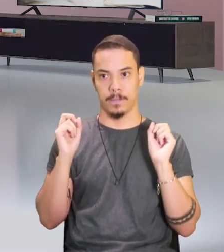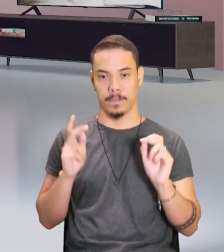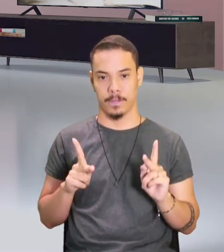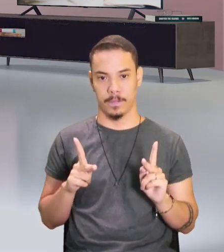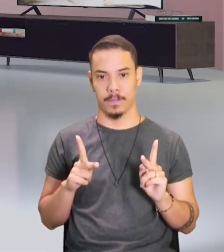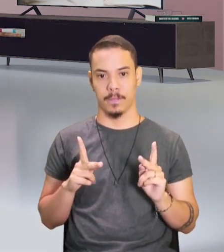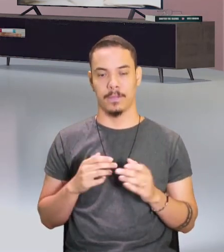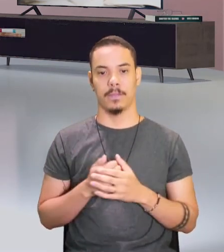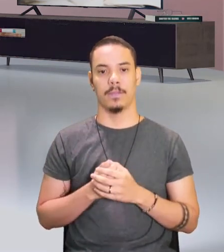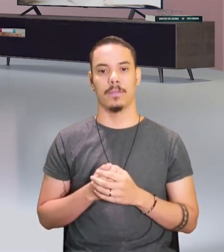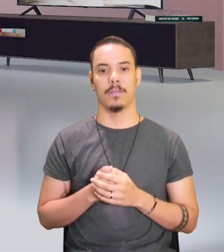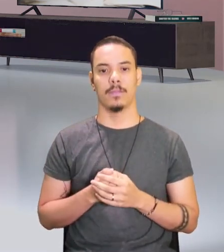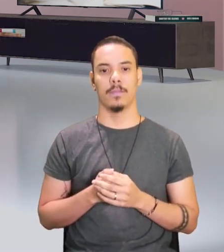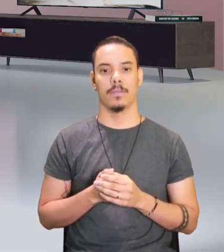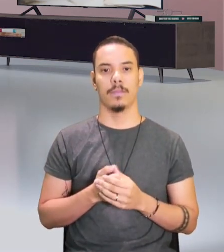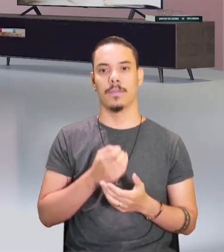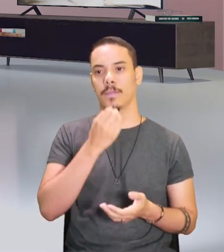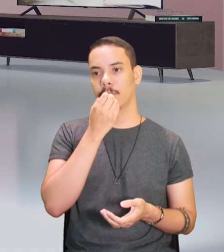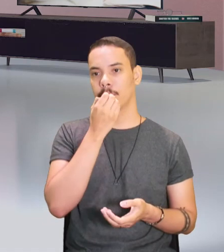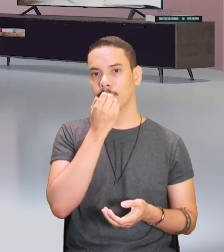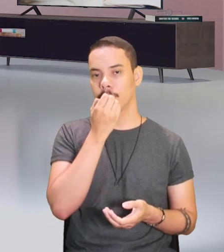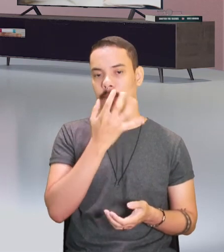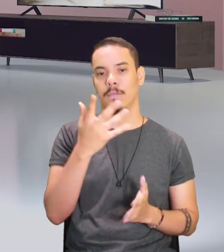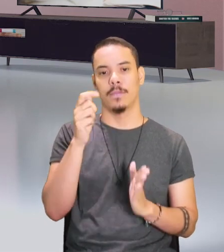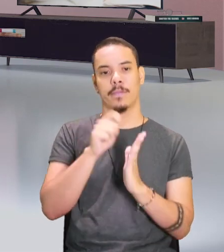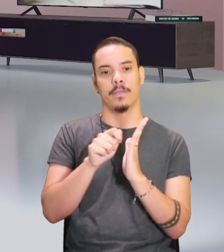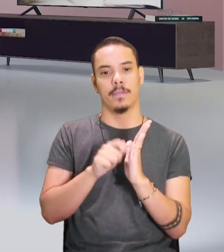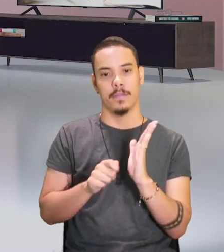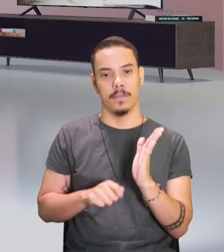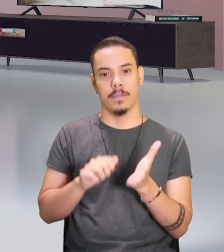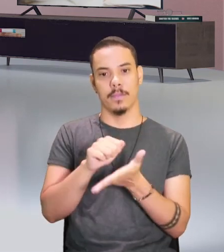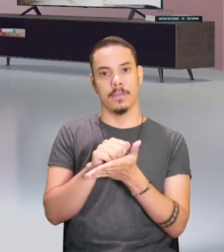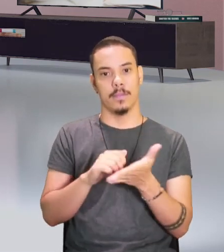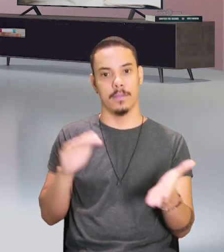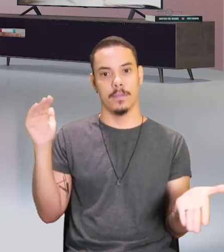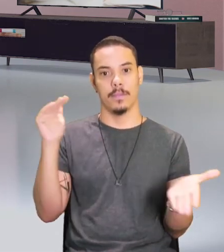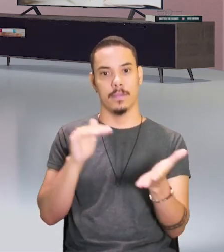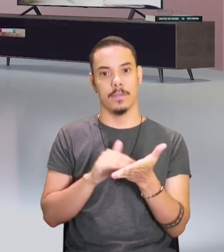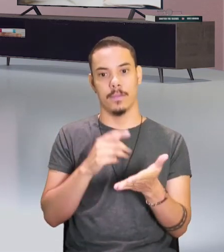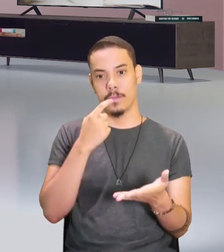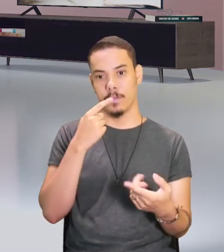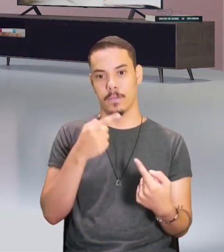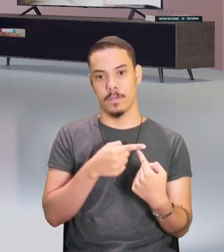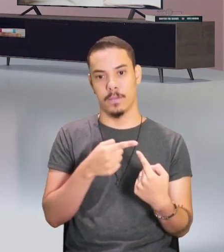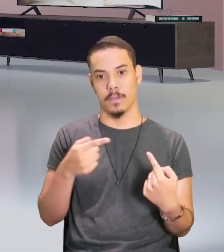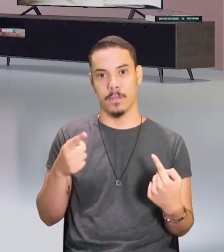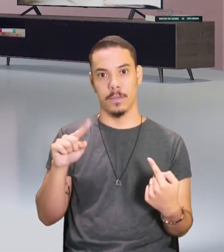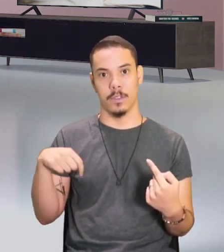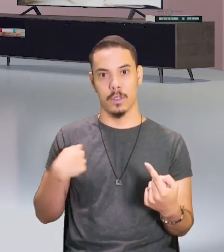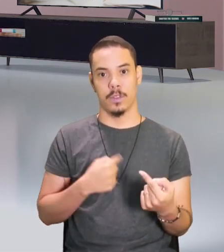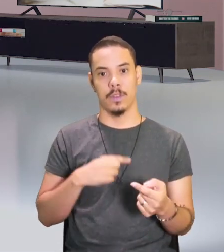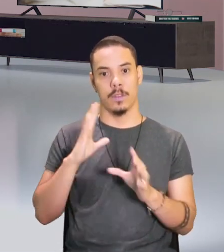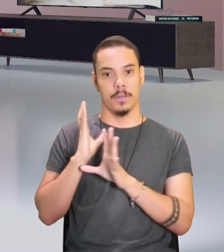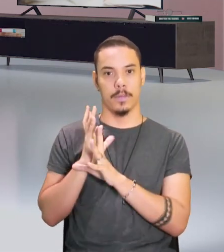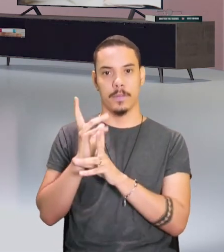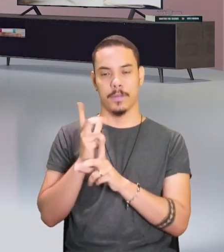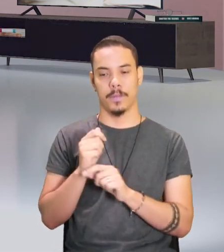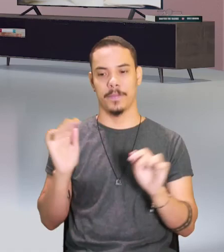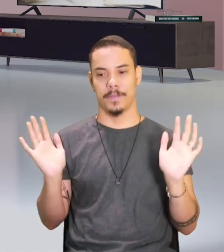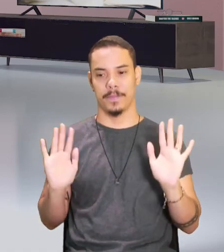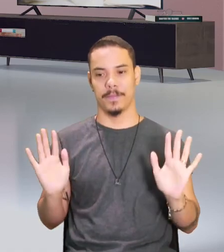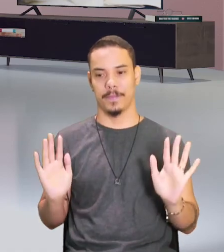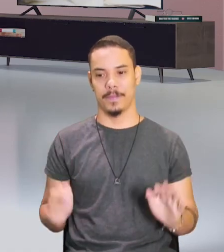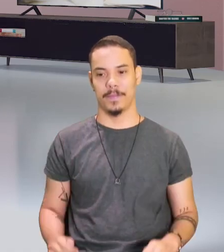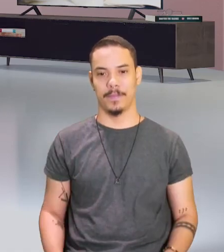Belezinha? Então, uma boa produção, e até daqui a pouco, com a nossa revisão. Até lá!